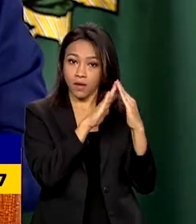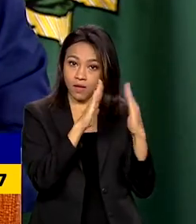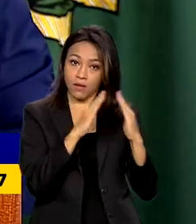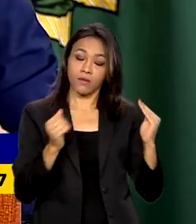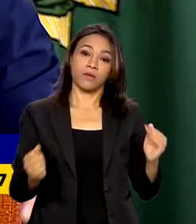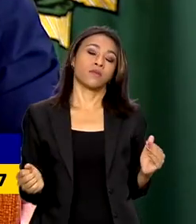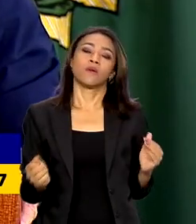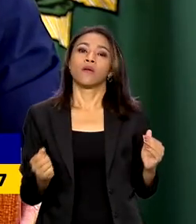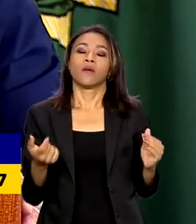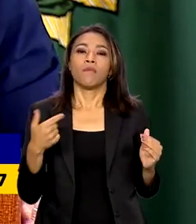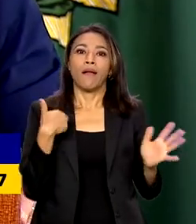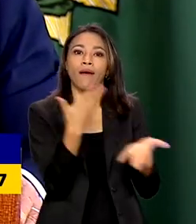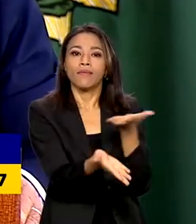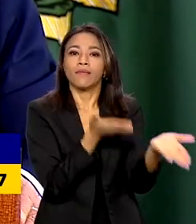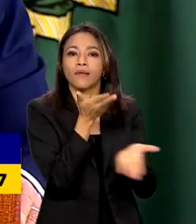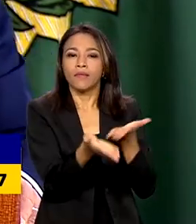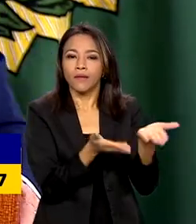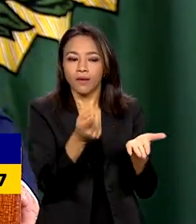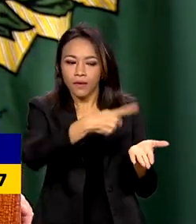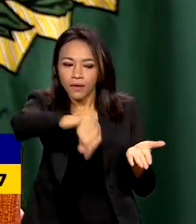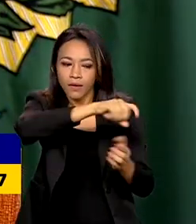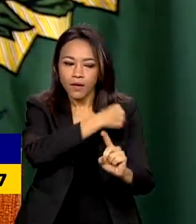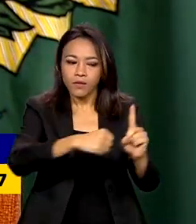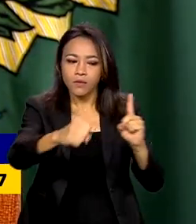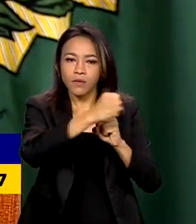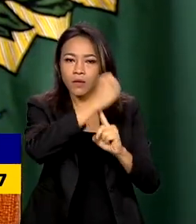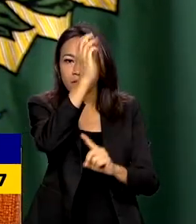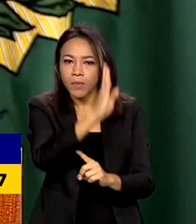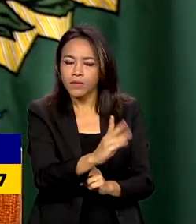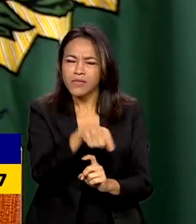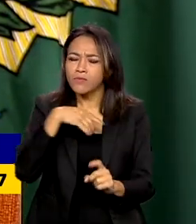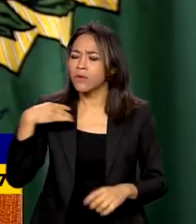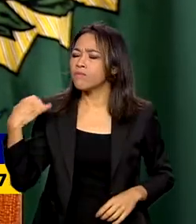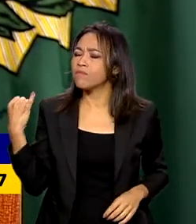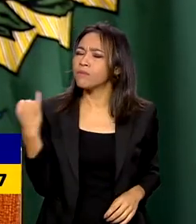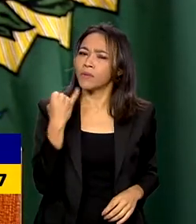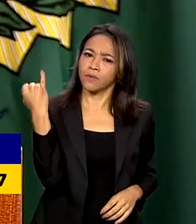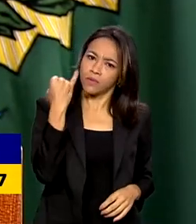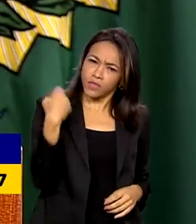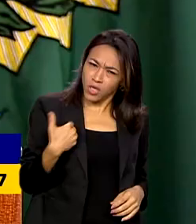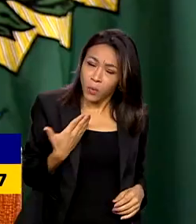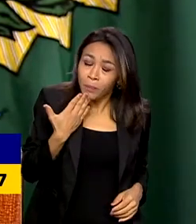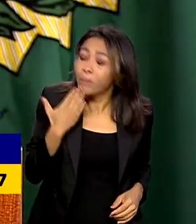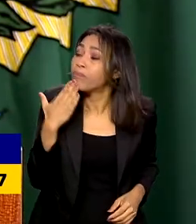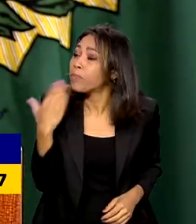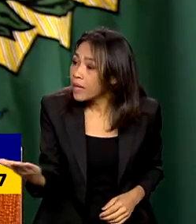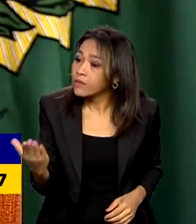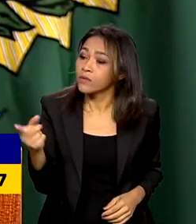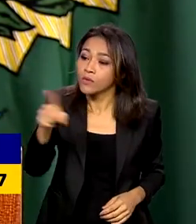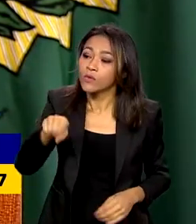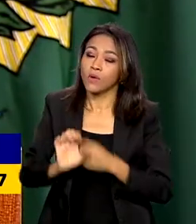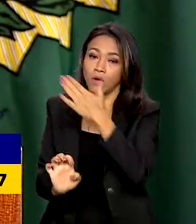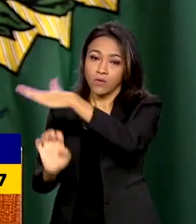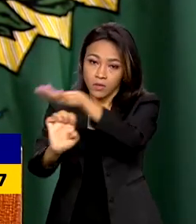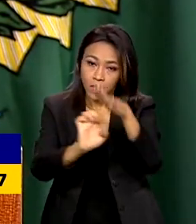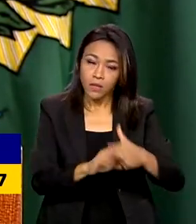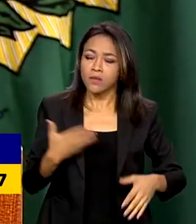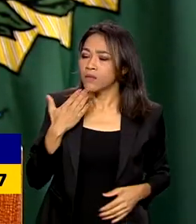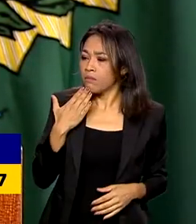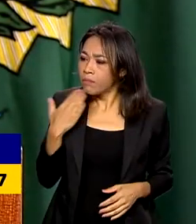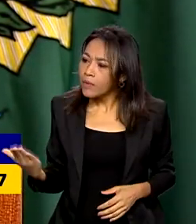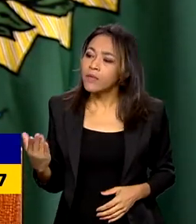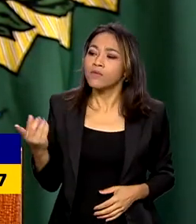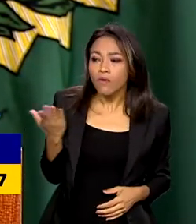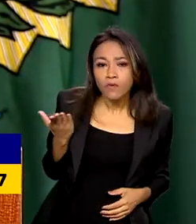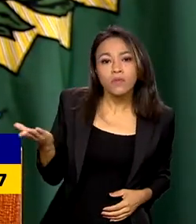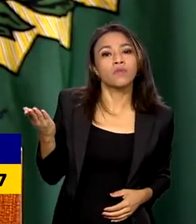uma parte da sociedade brasileira é extremamente importante e é um apelo que eu faço aos empresários, um apelo que eu faço